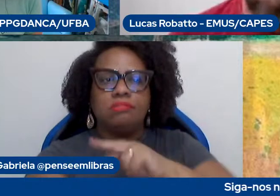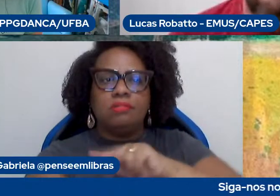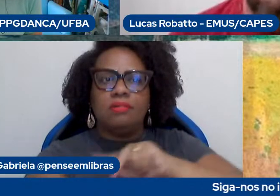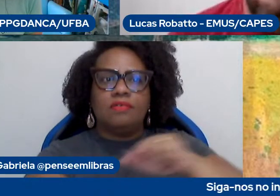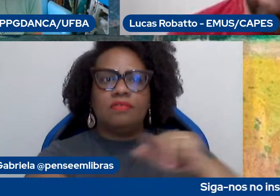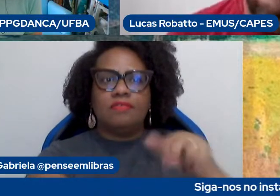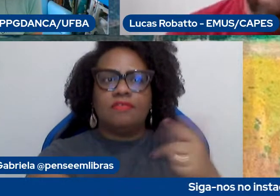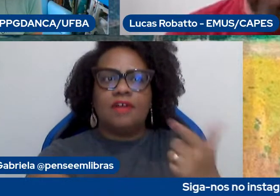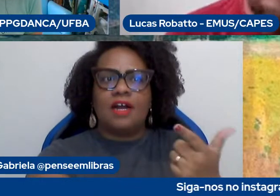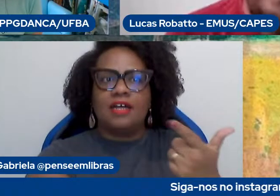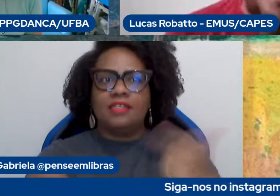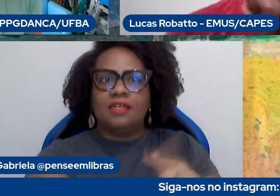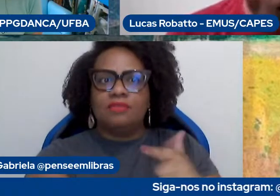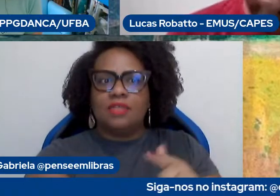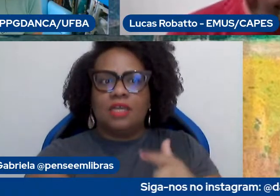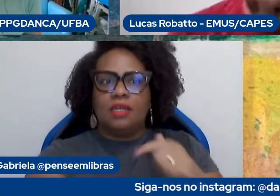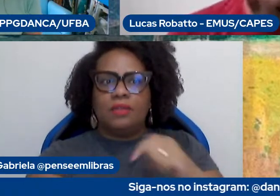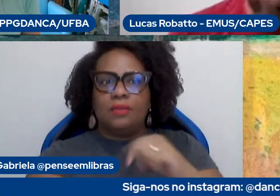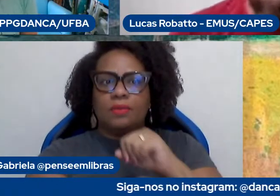está tudo parado.